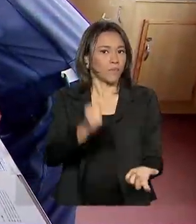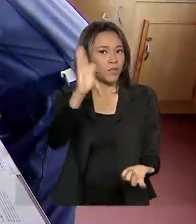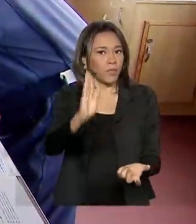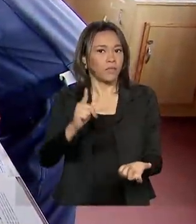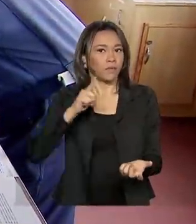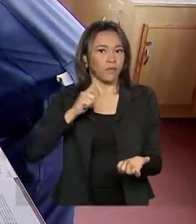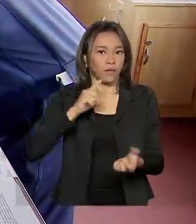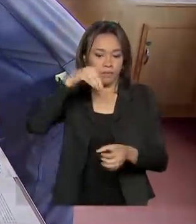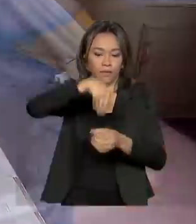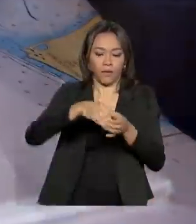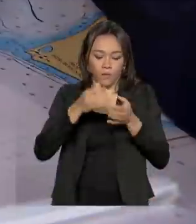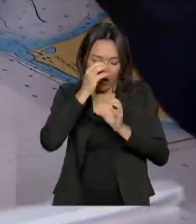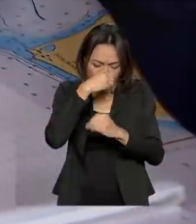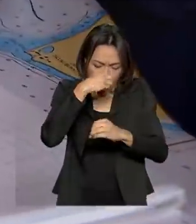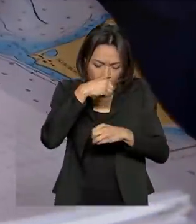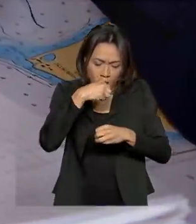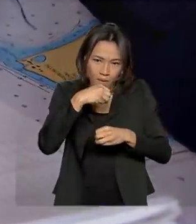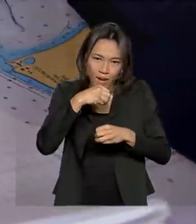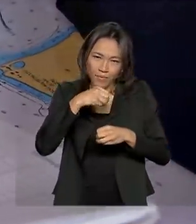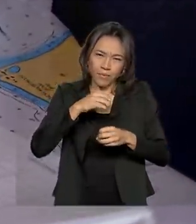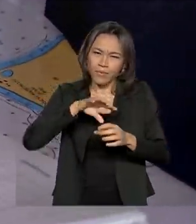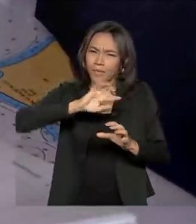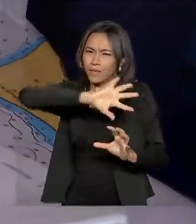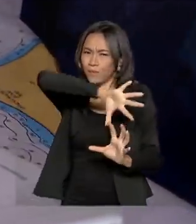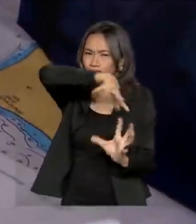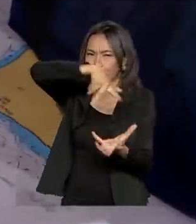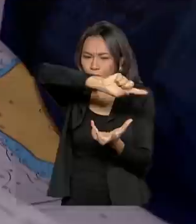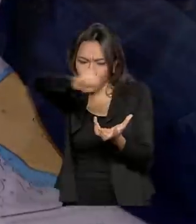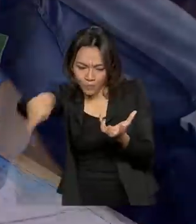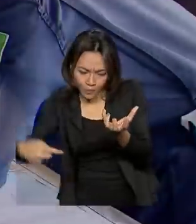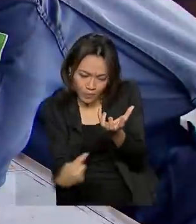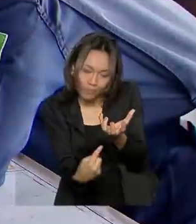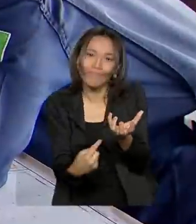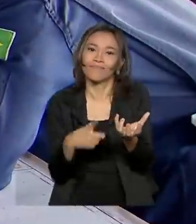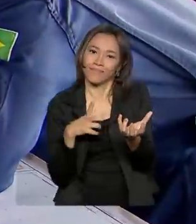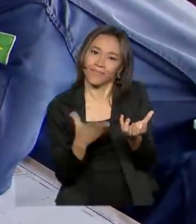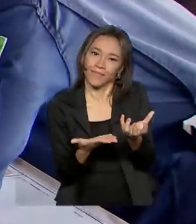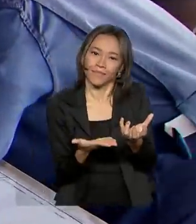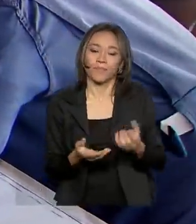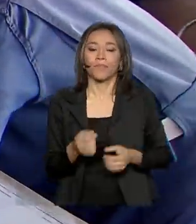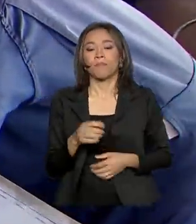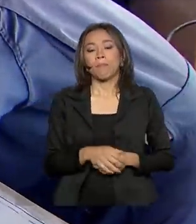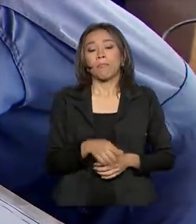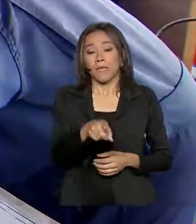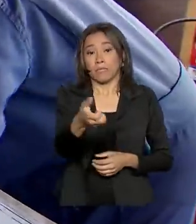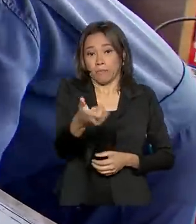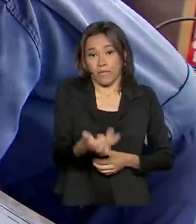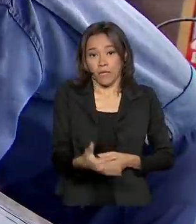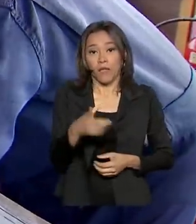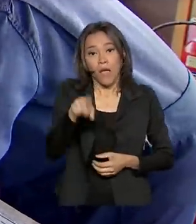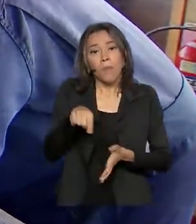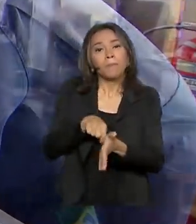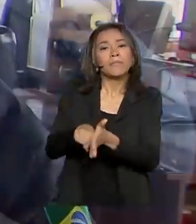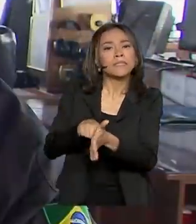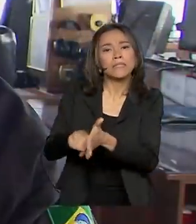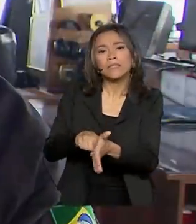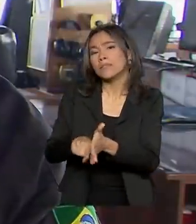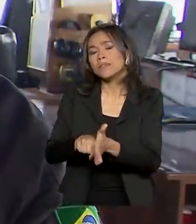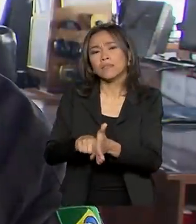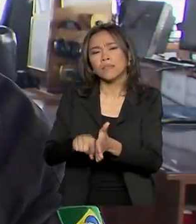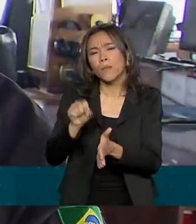laboratório móvel no extremo sul do planeta. É um navio de pesquisa que conduz, em sua tarefa